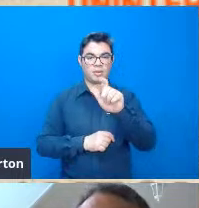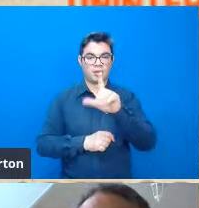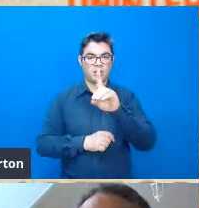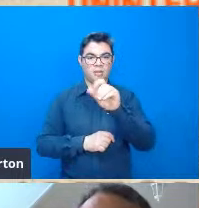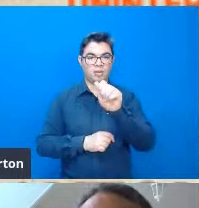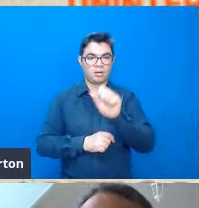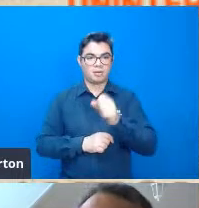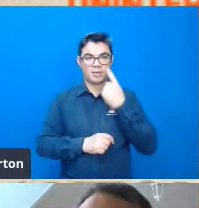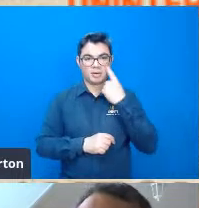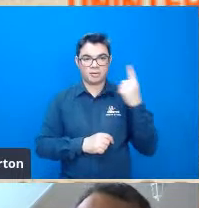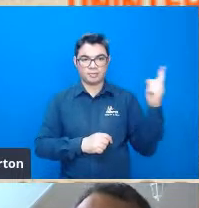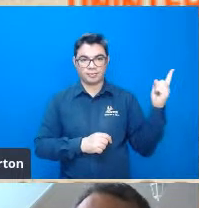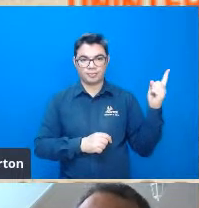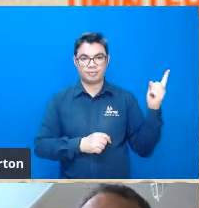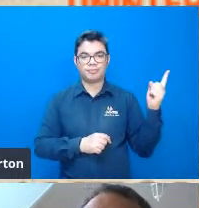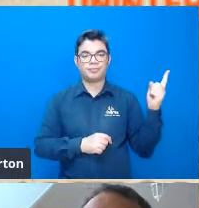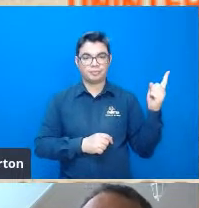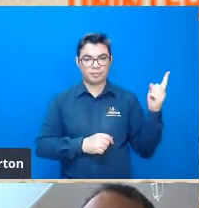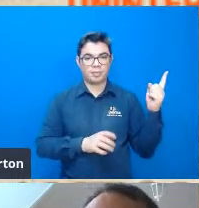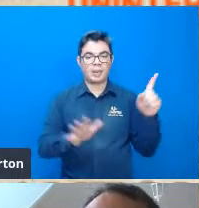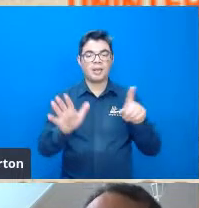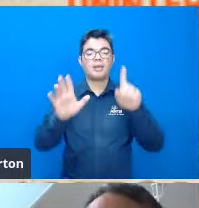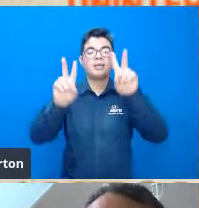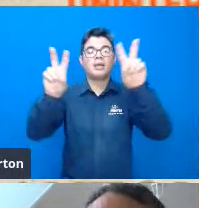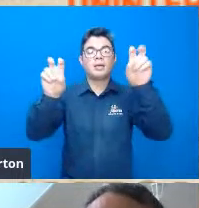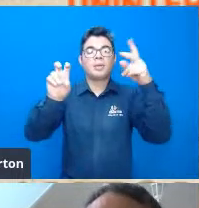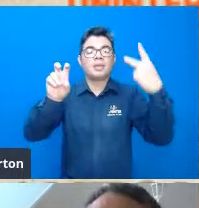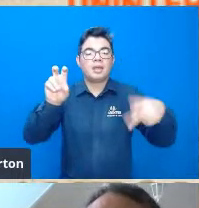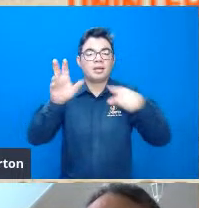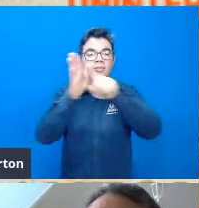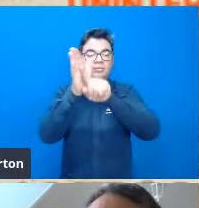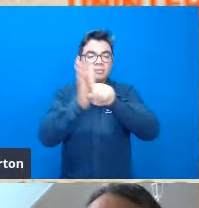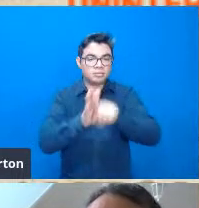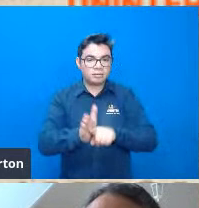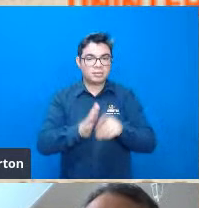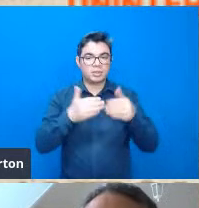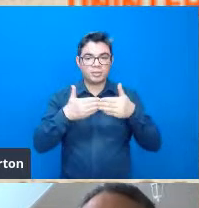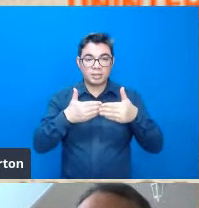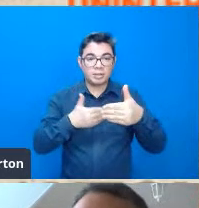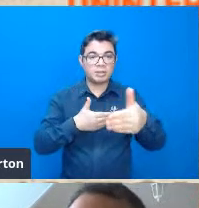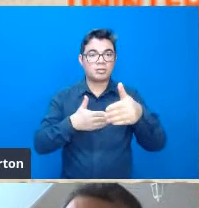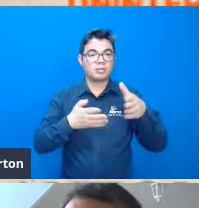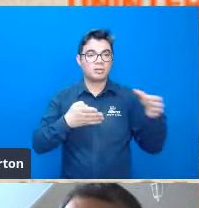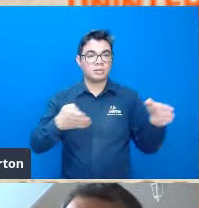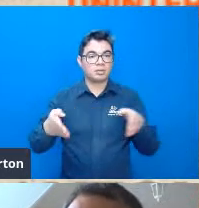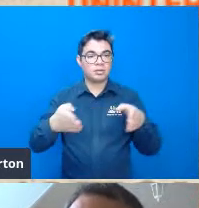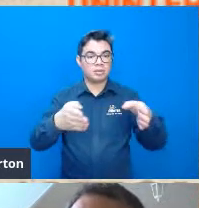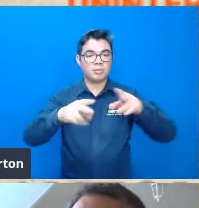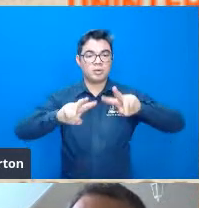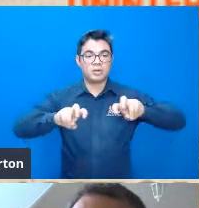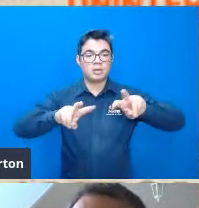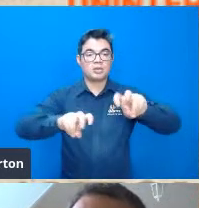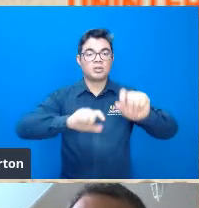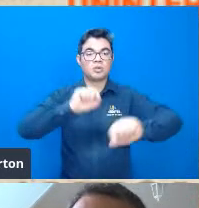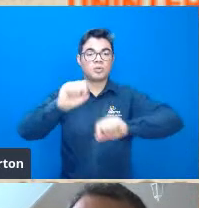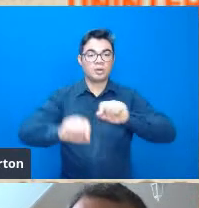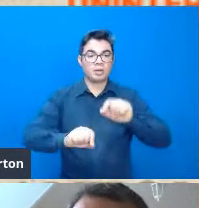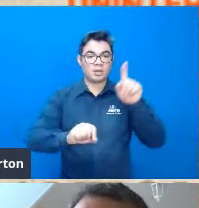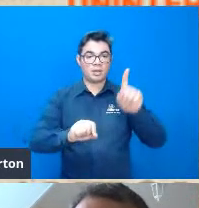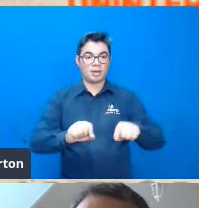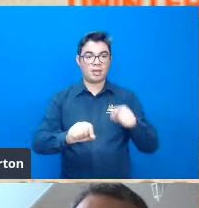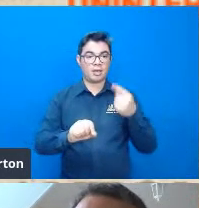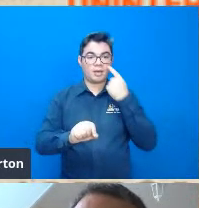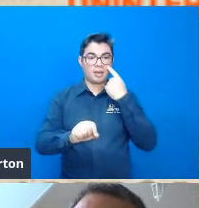de análise morfométrica é o início da trajetória dele numa abordagem da